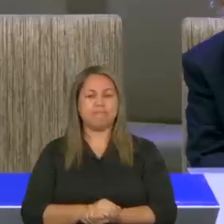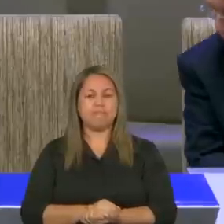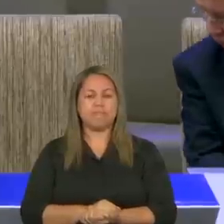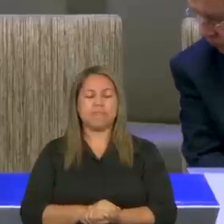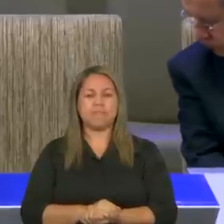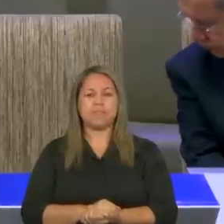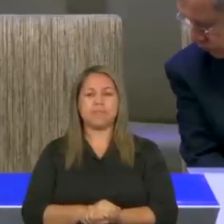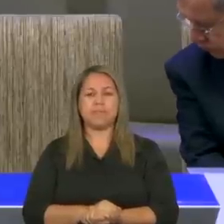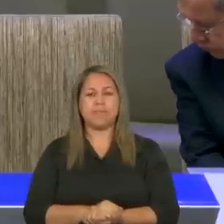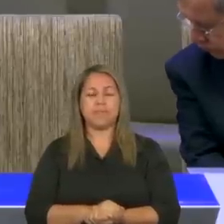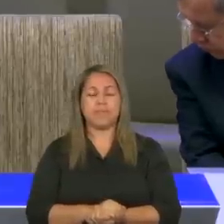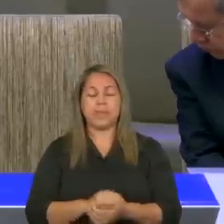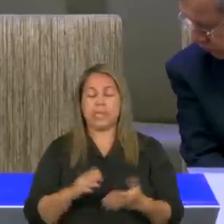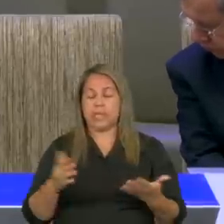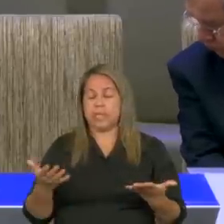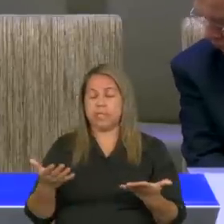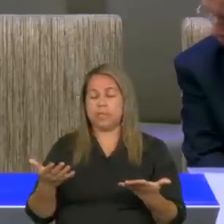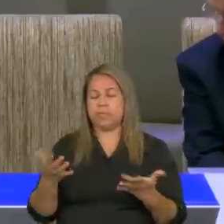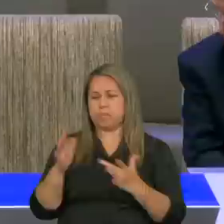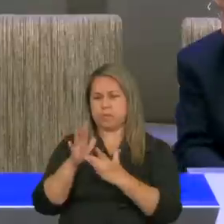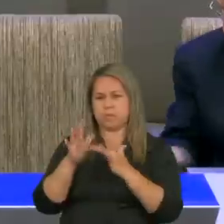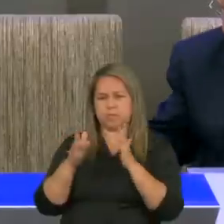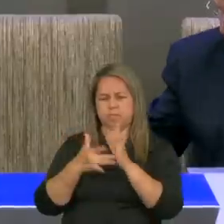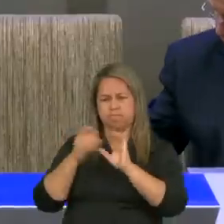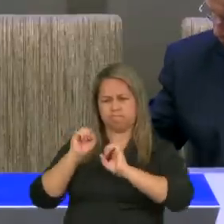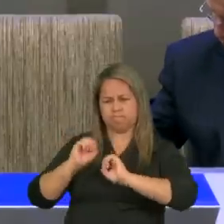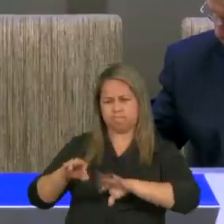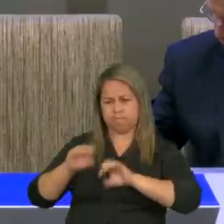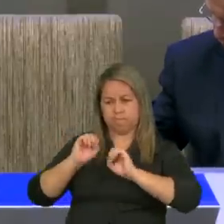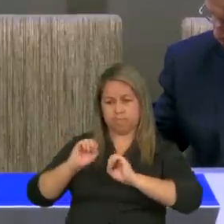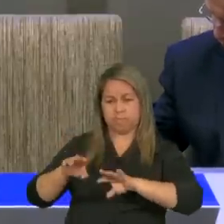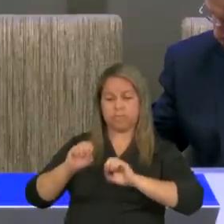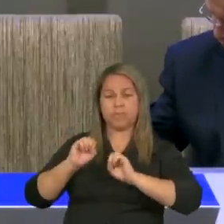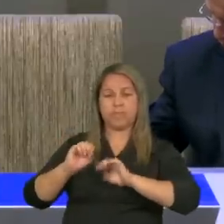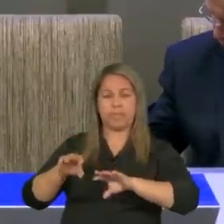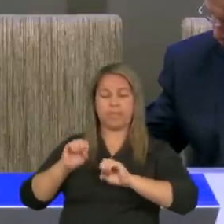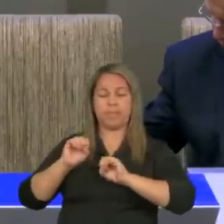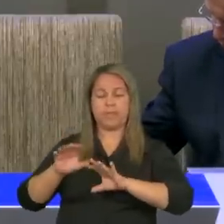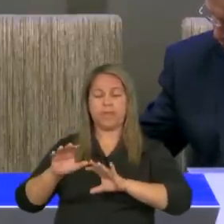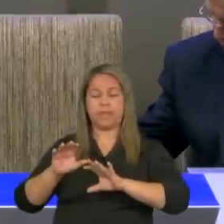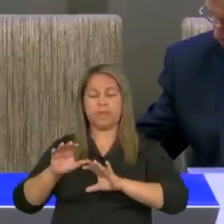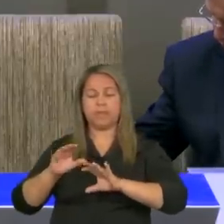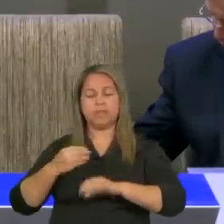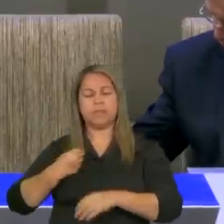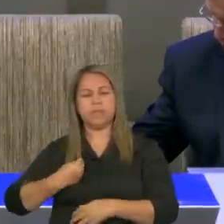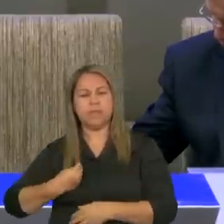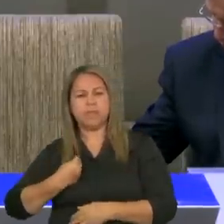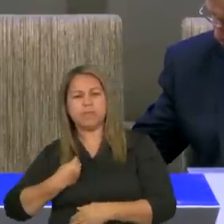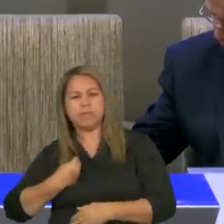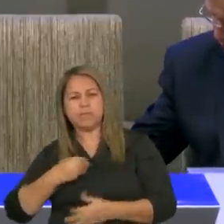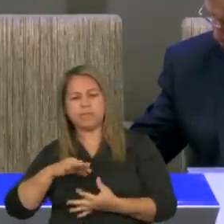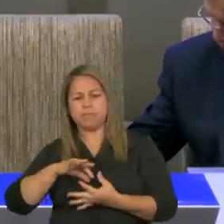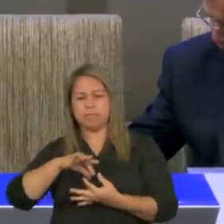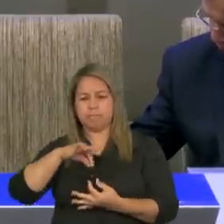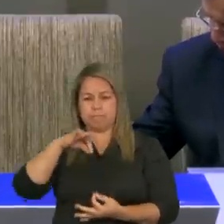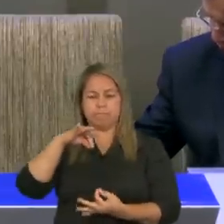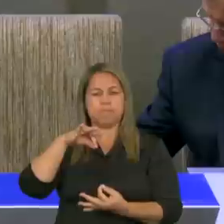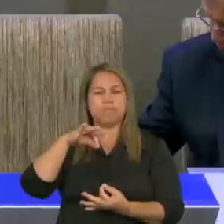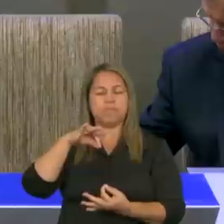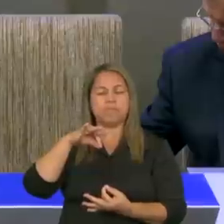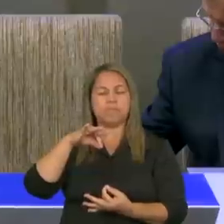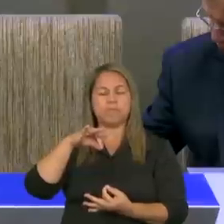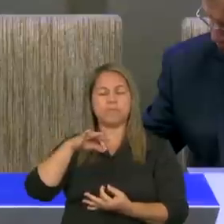amados, entre os ensinamentos que Jesus nos traz acerca da vida espiritual, Nós